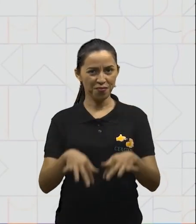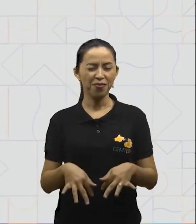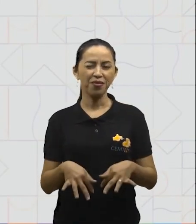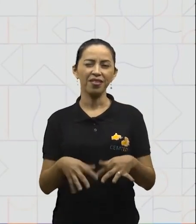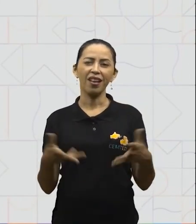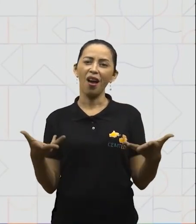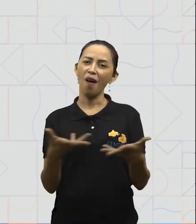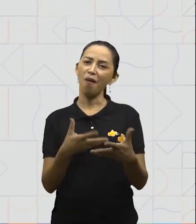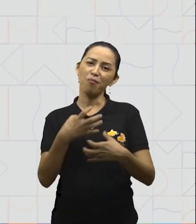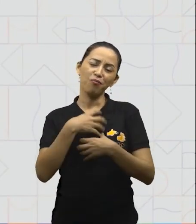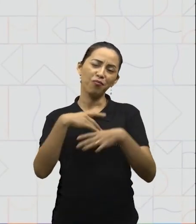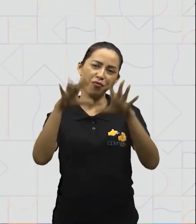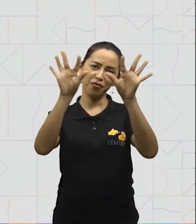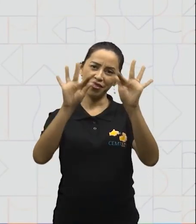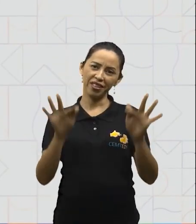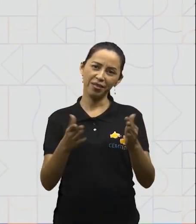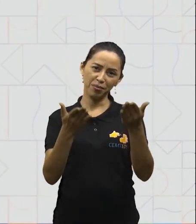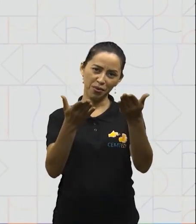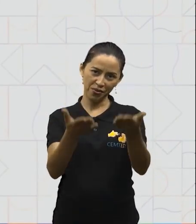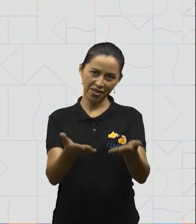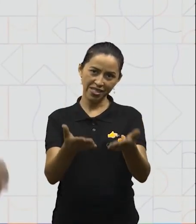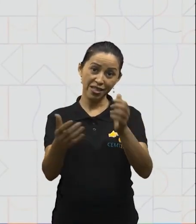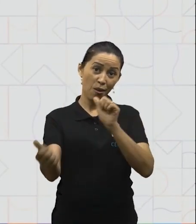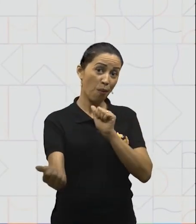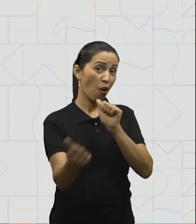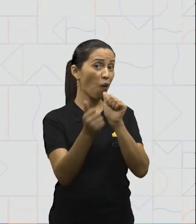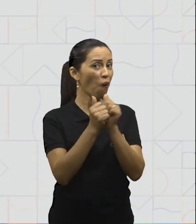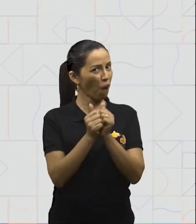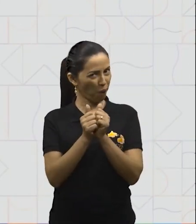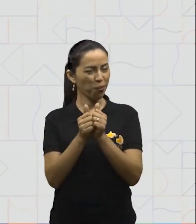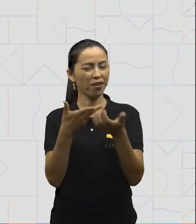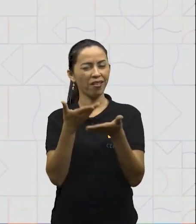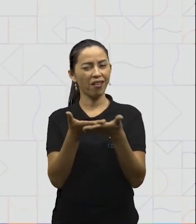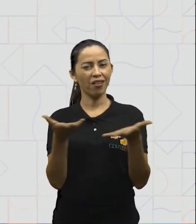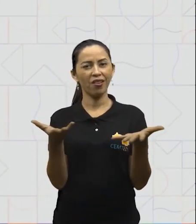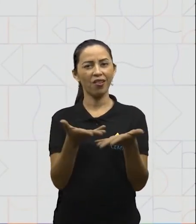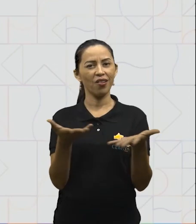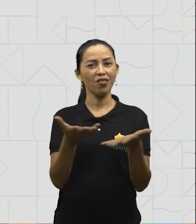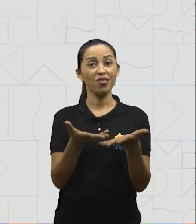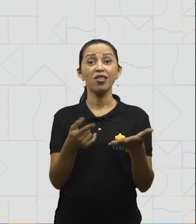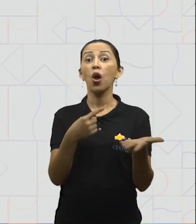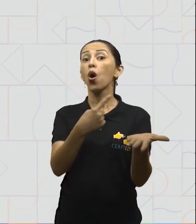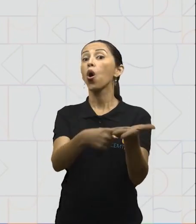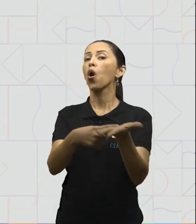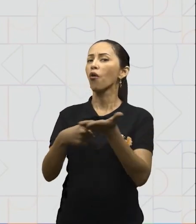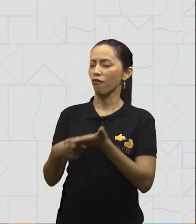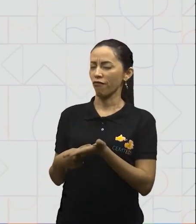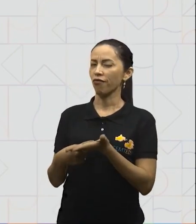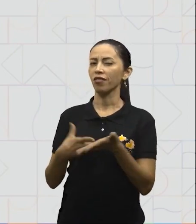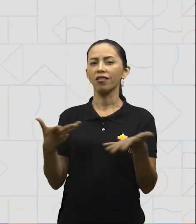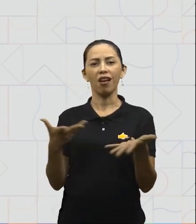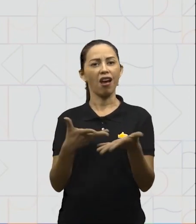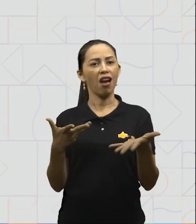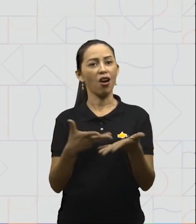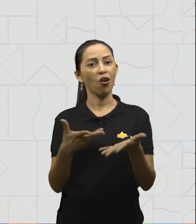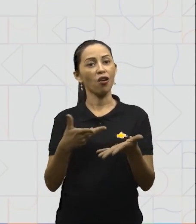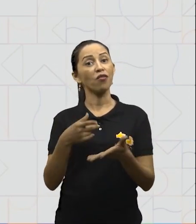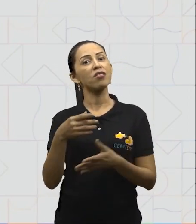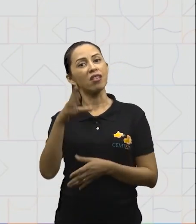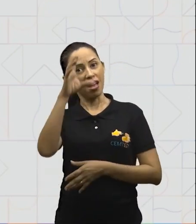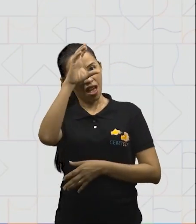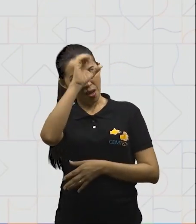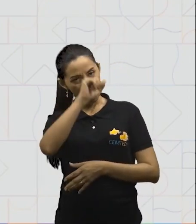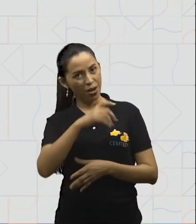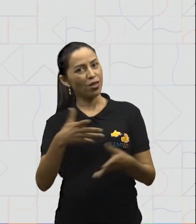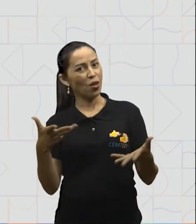fim. Estou muito feliz por você me acompanhar na aula de hoje. E o convido a reforçar o que você